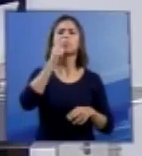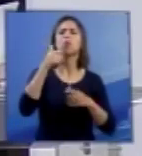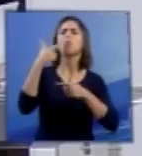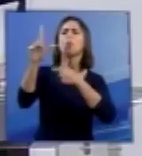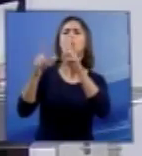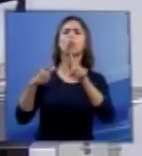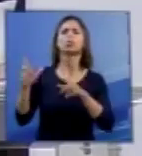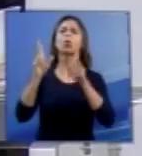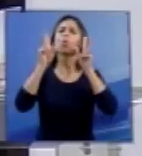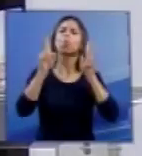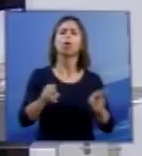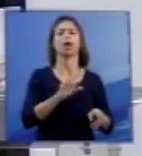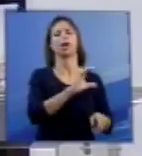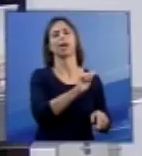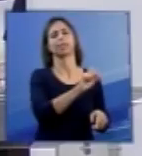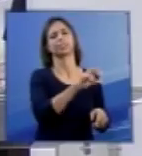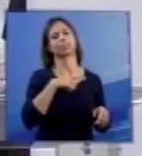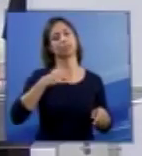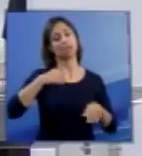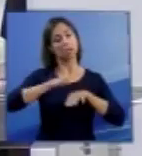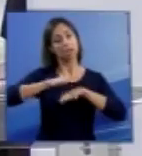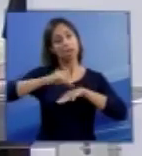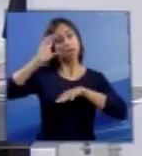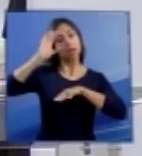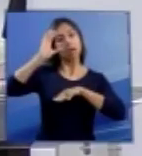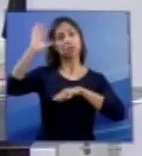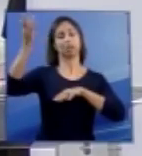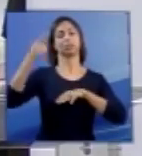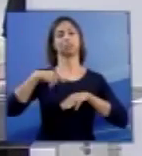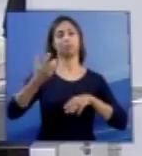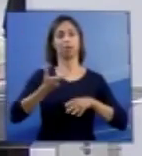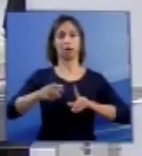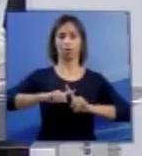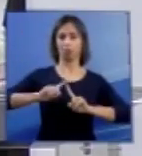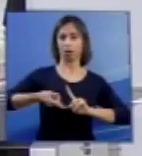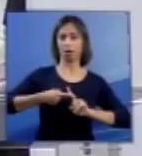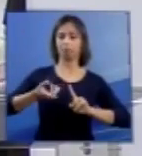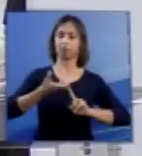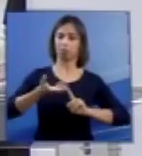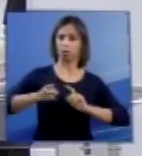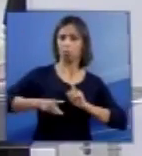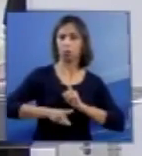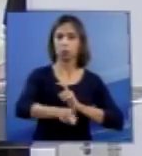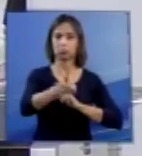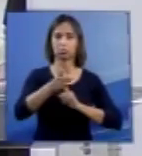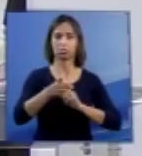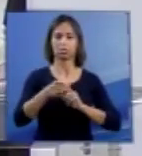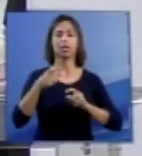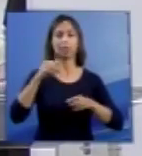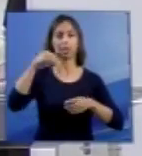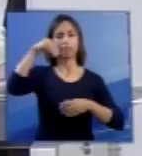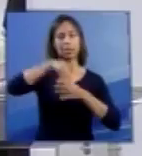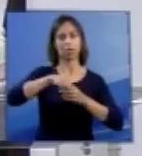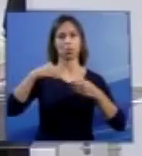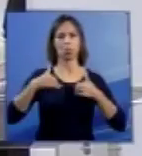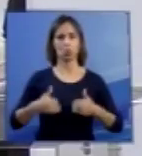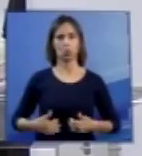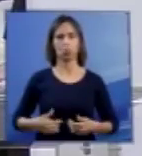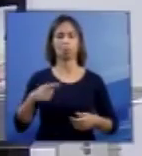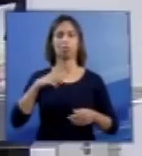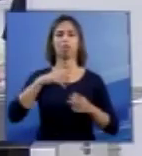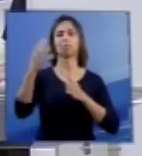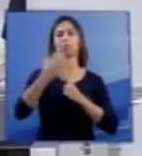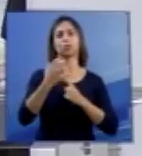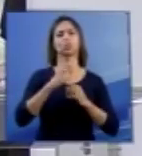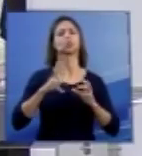Cacilda, o de decidir sobre o processo gestacional que ocorre em seus corpos e que afetará toda a sua